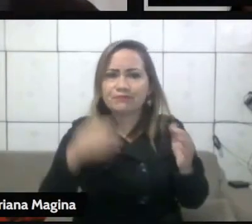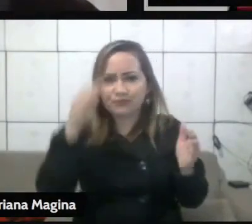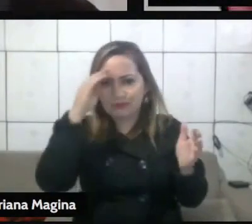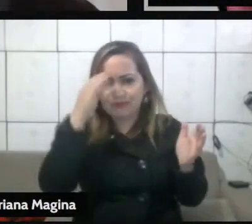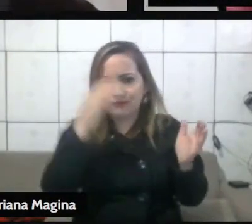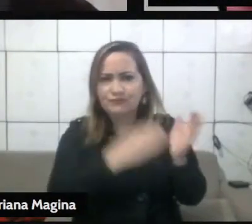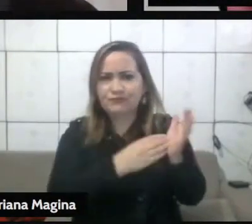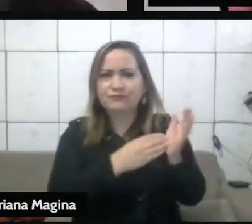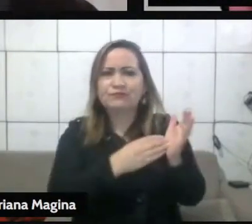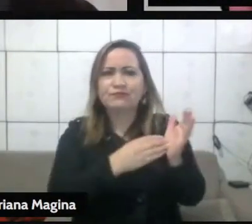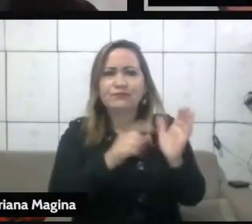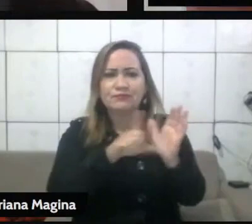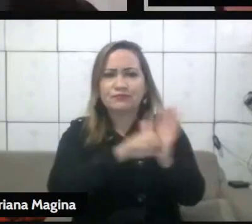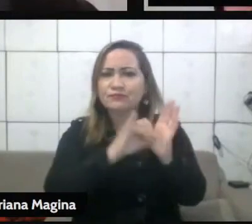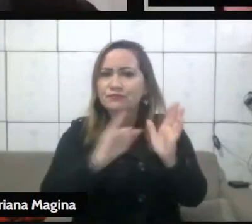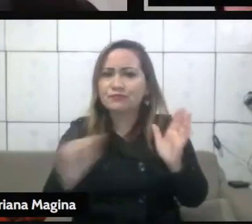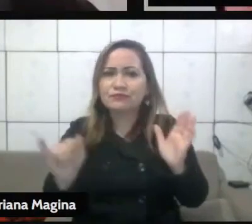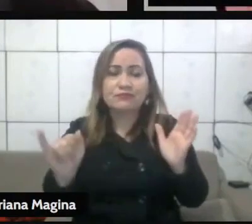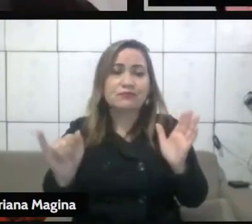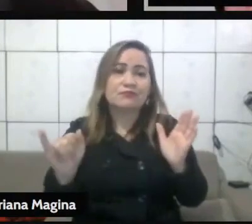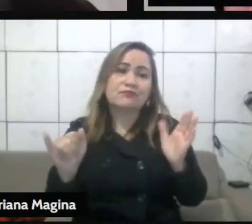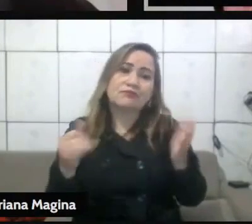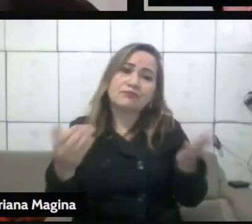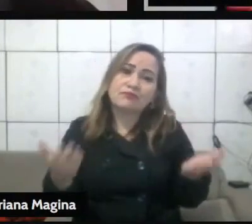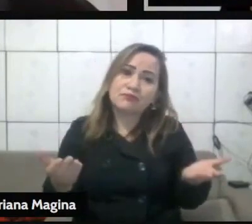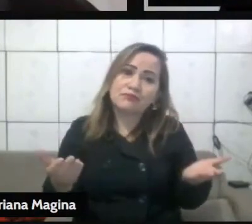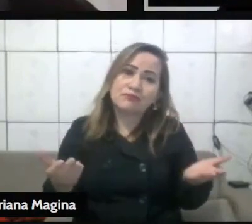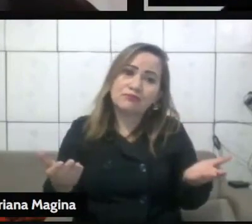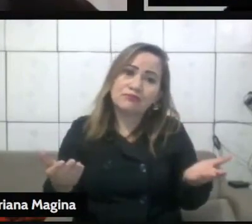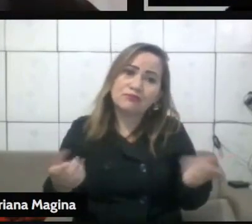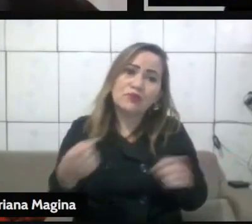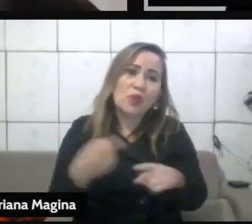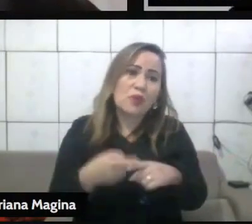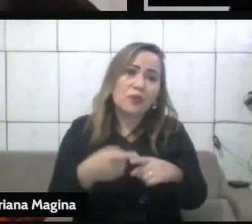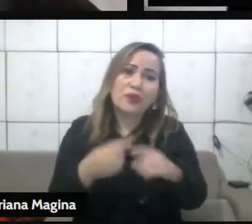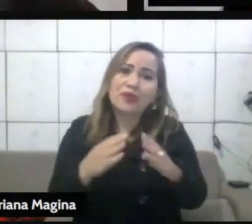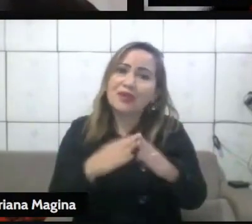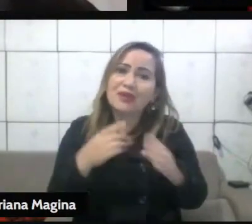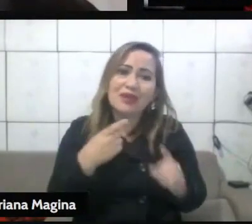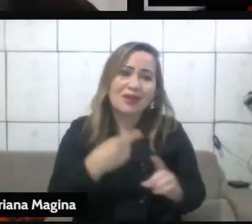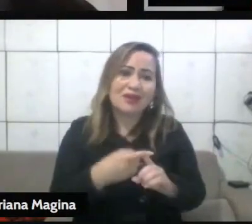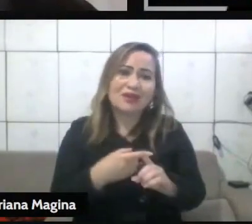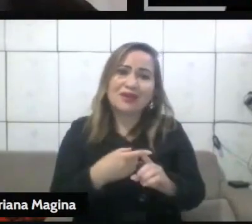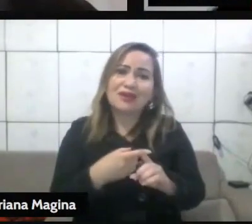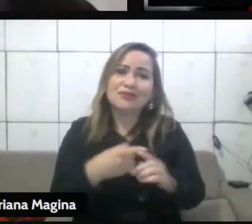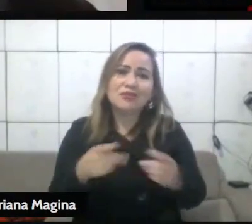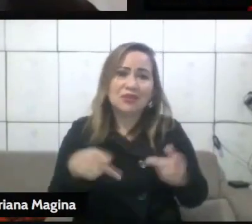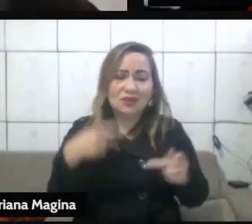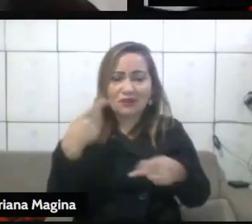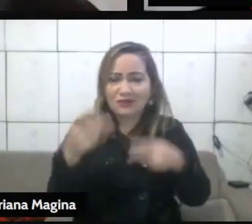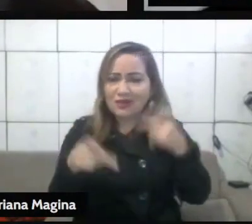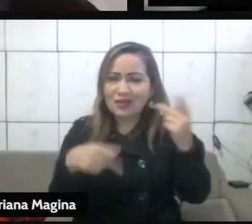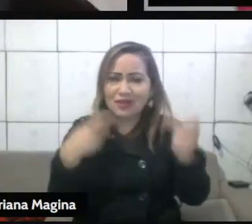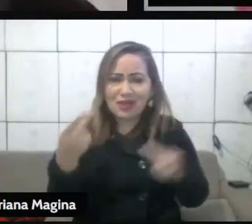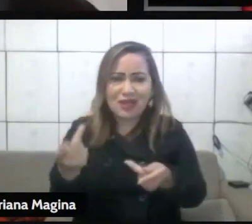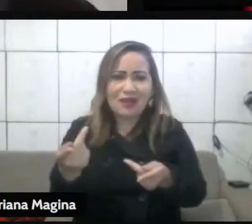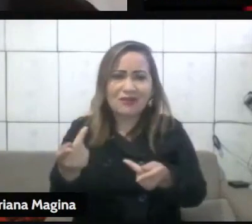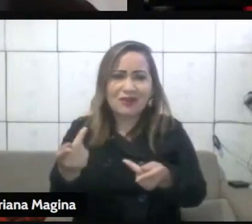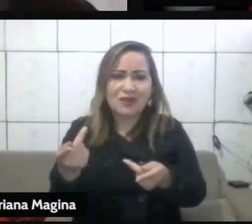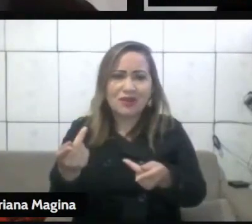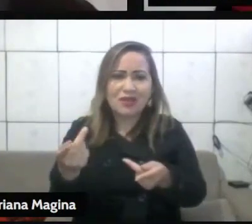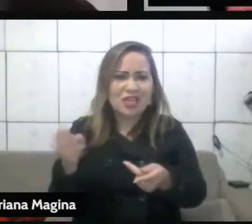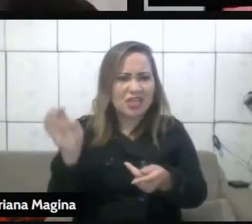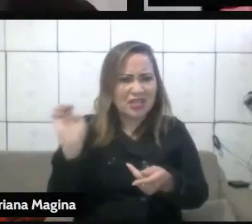baseado justamente em decisões da igreja a respeito disso, que dizia que os homossexuais deveriam morrerem queimados.